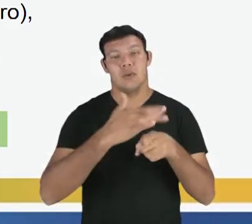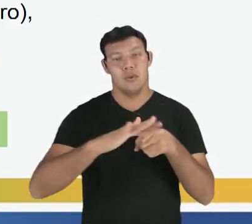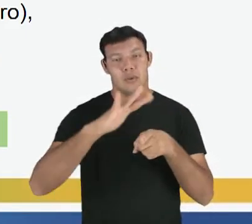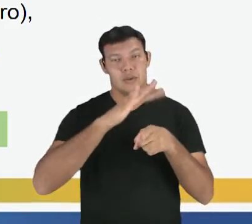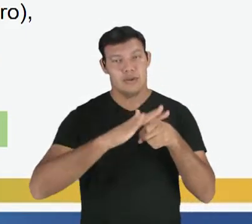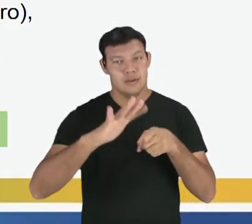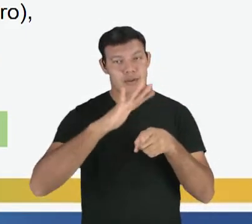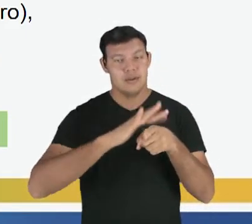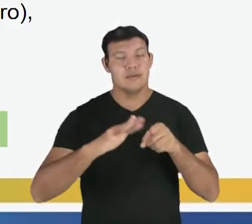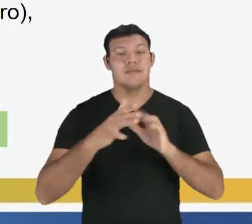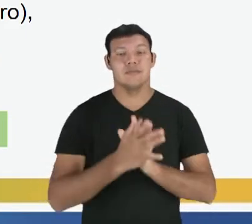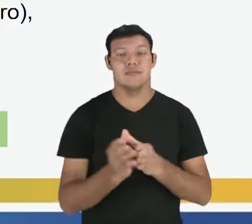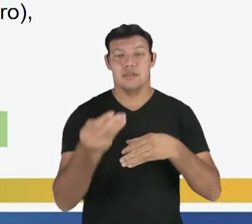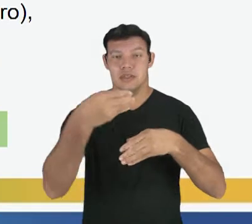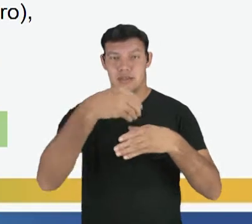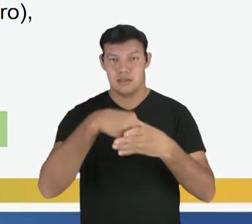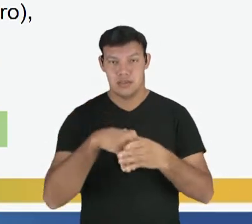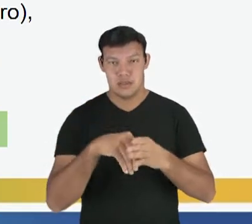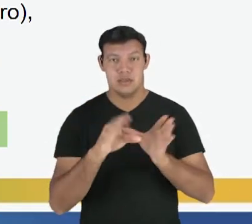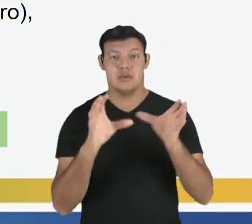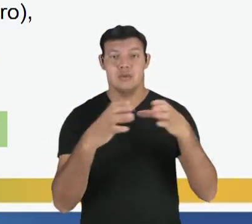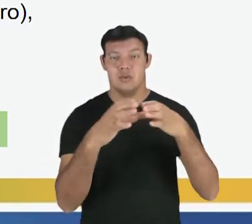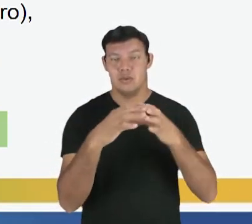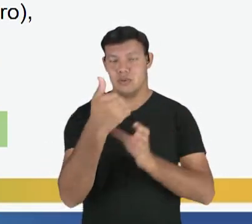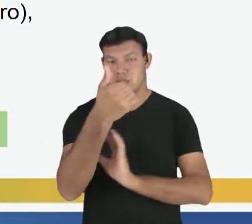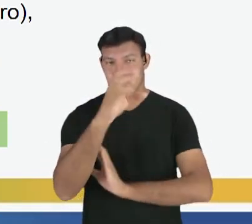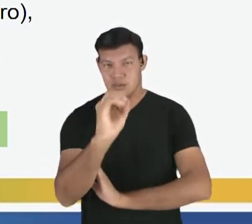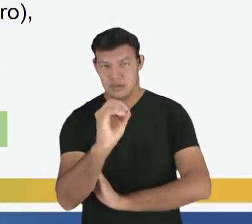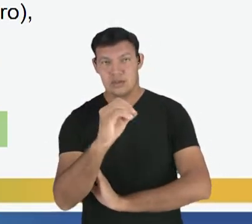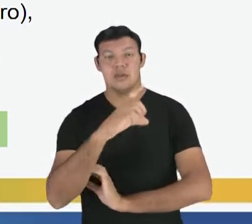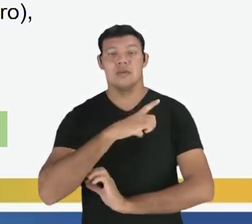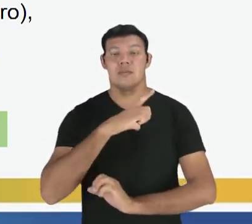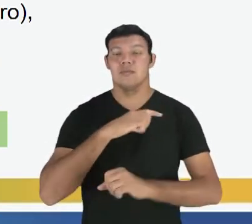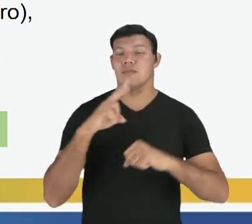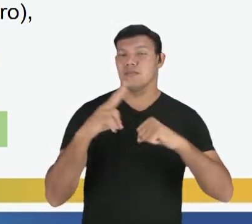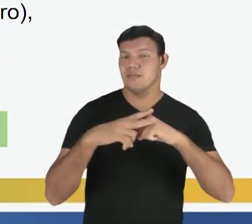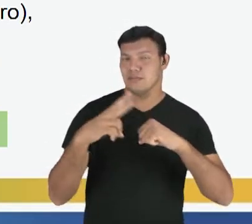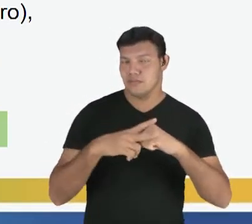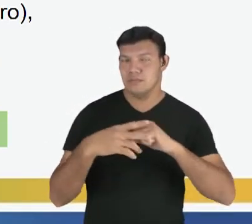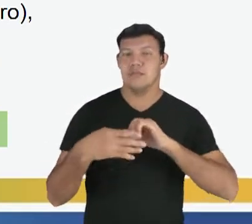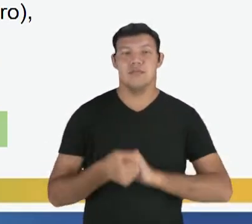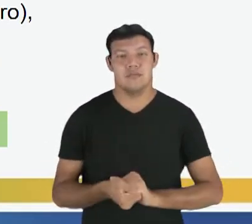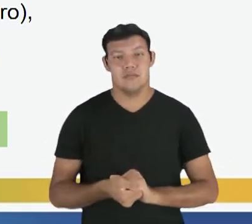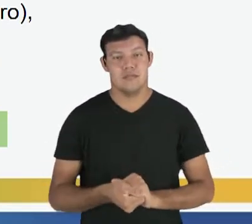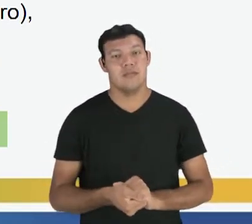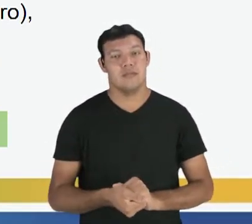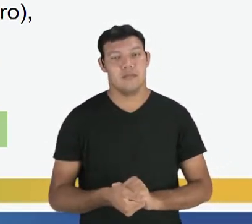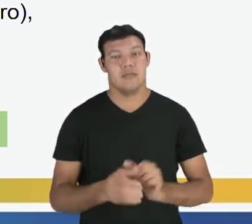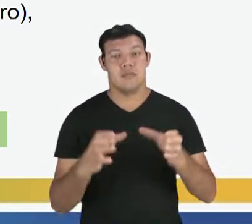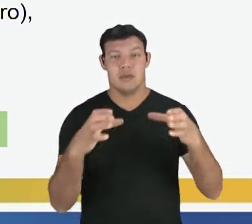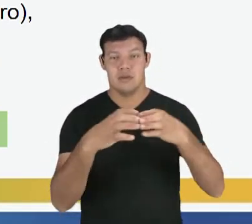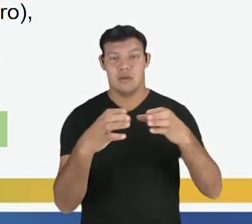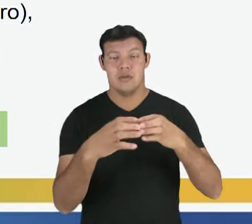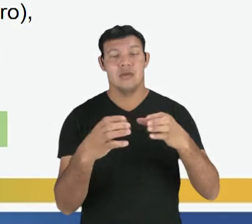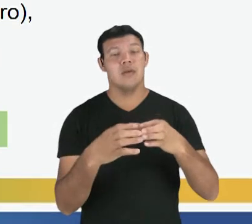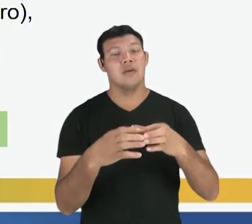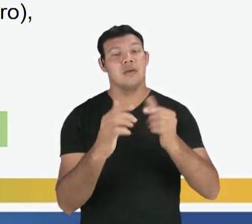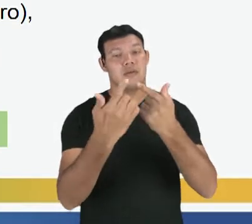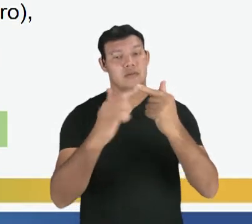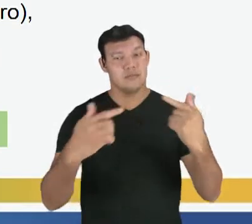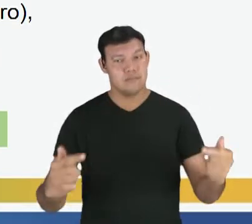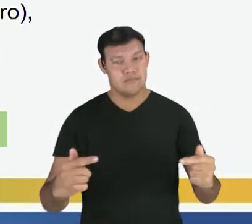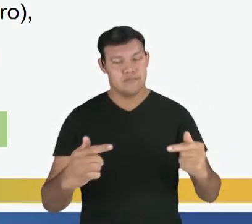Dentre essas dez classes gramaticais nós temos o verbo e o verbo é a classe gramatical mais